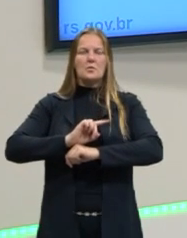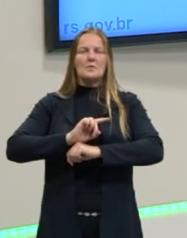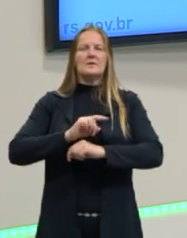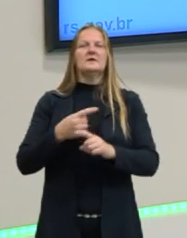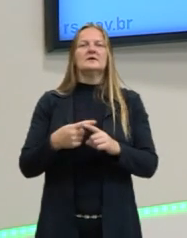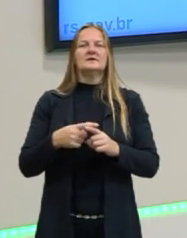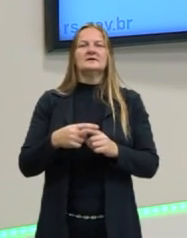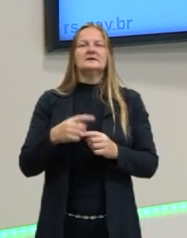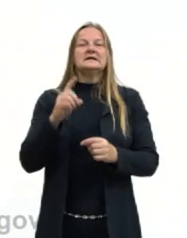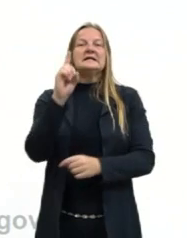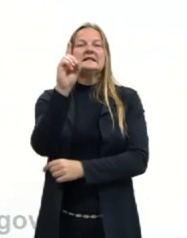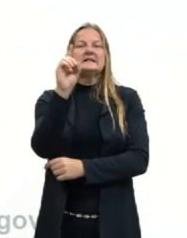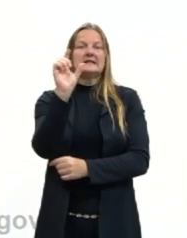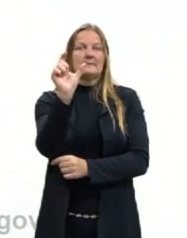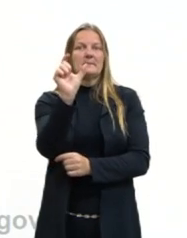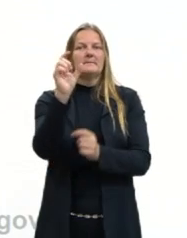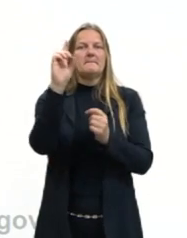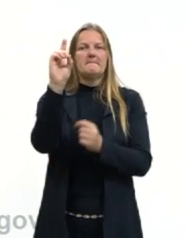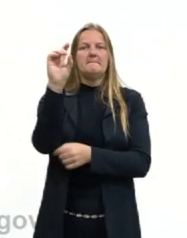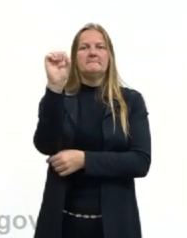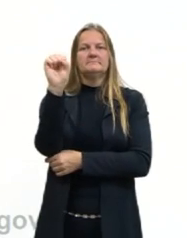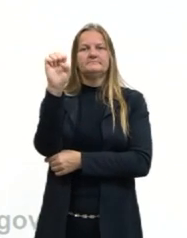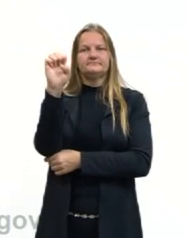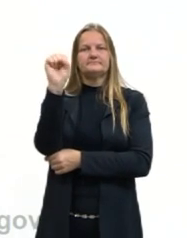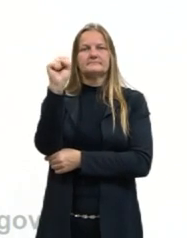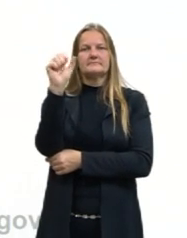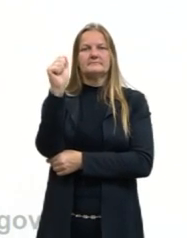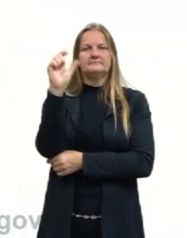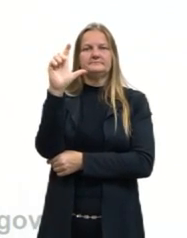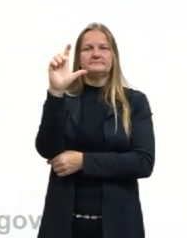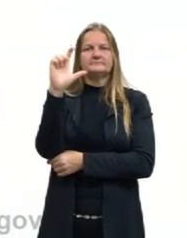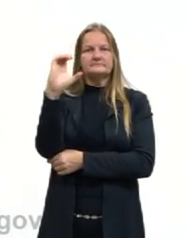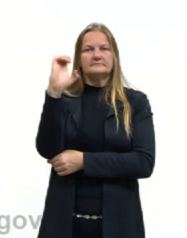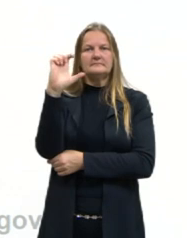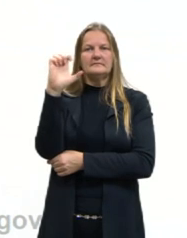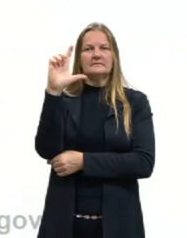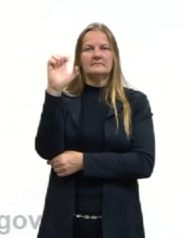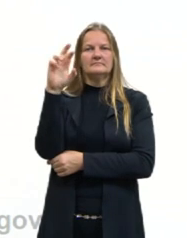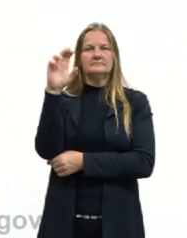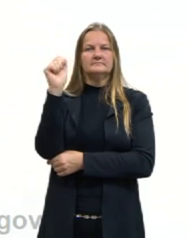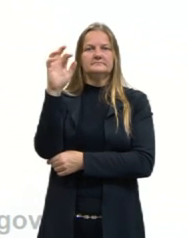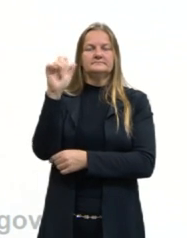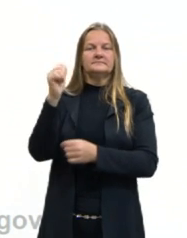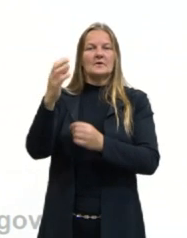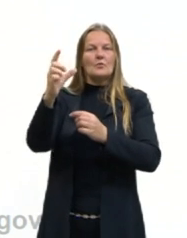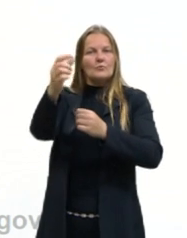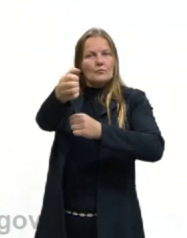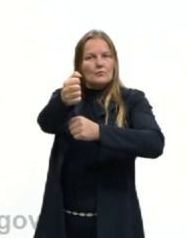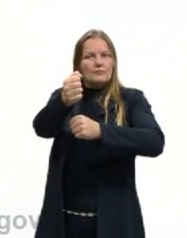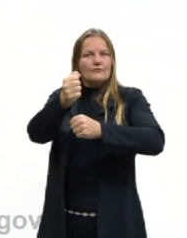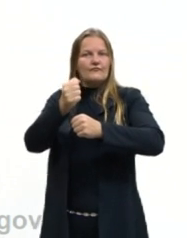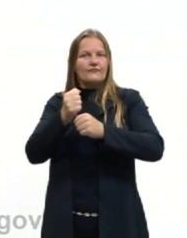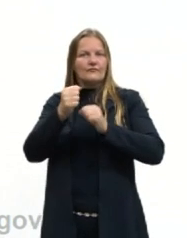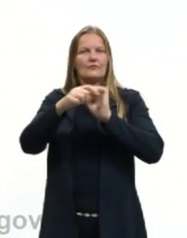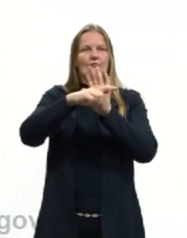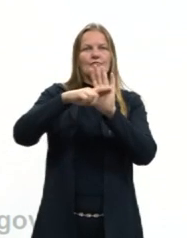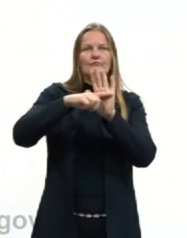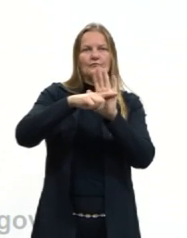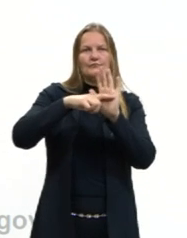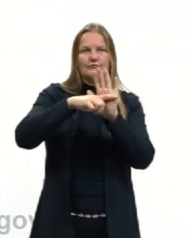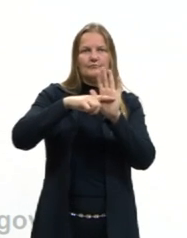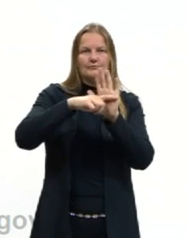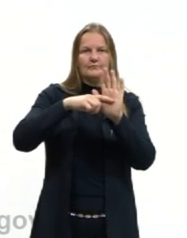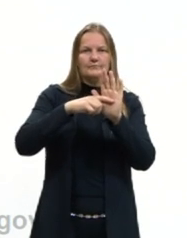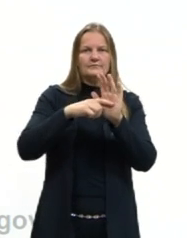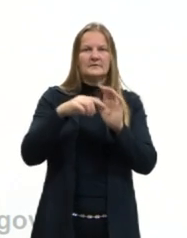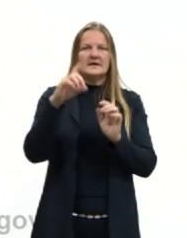desaceleração. associem, desaceleração, sinal negativo. Então,